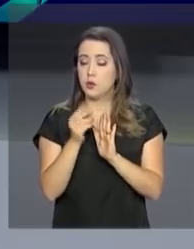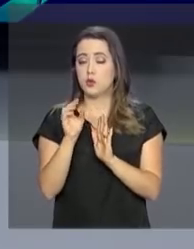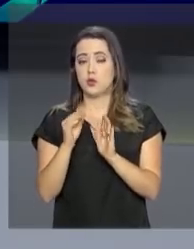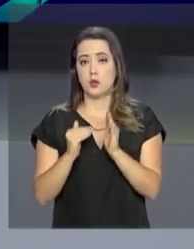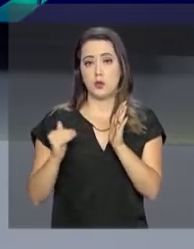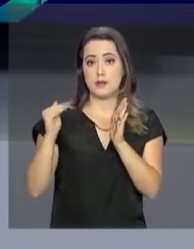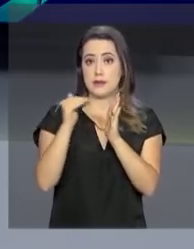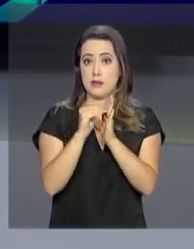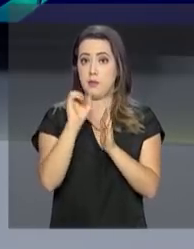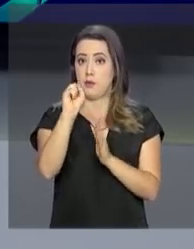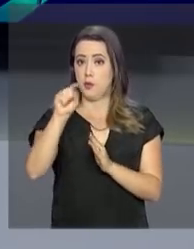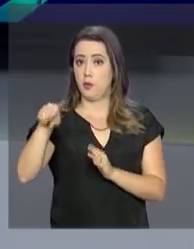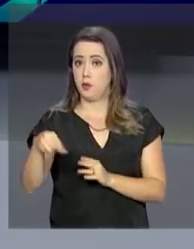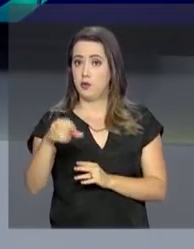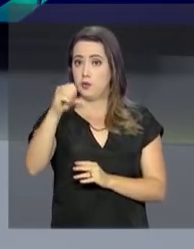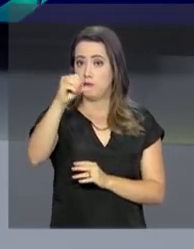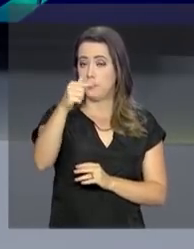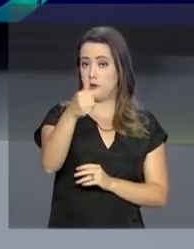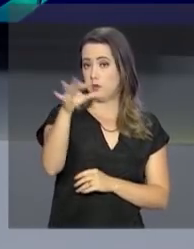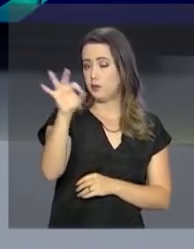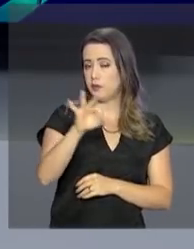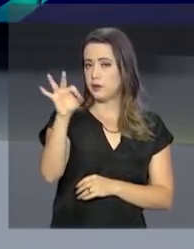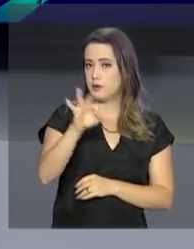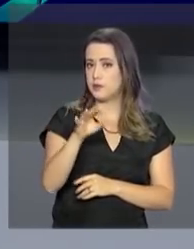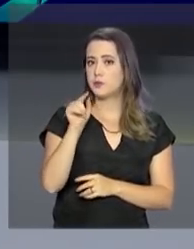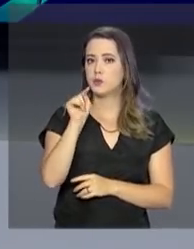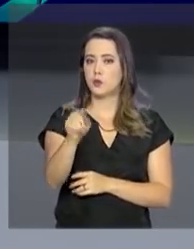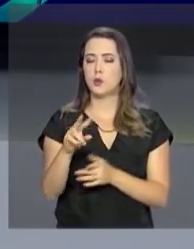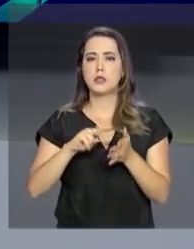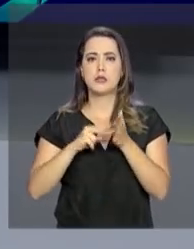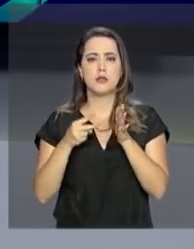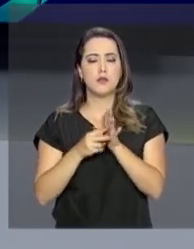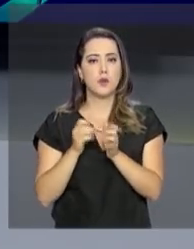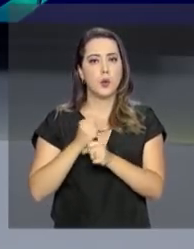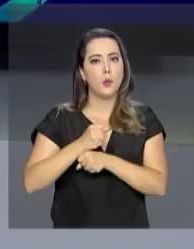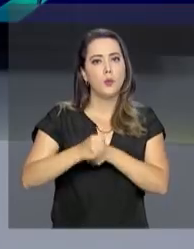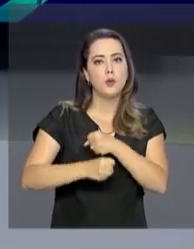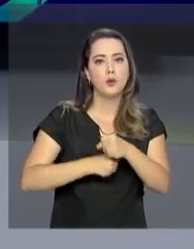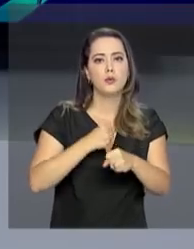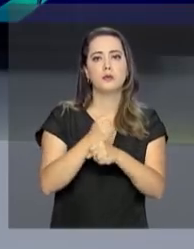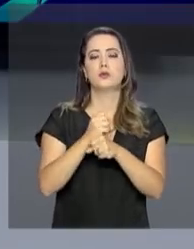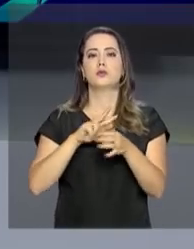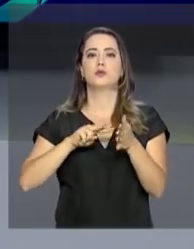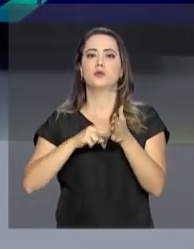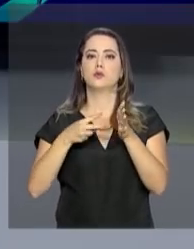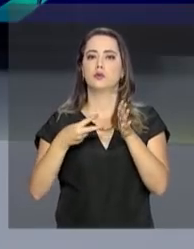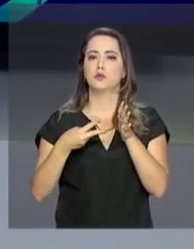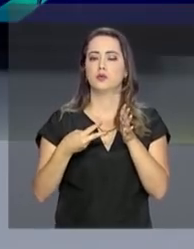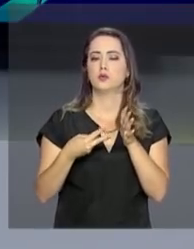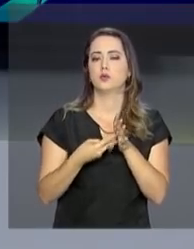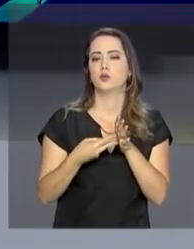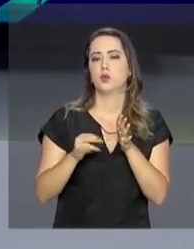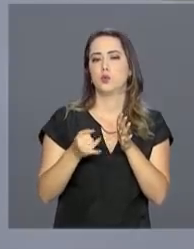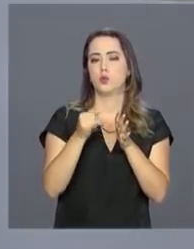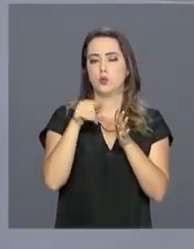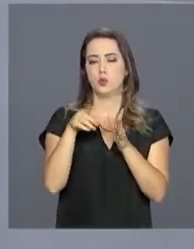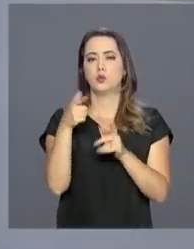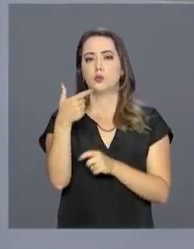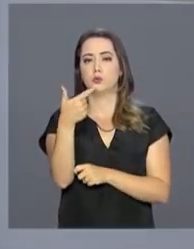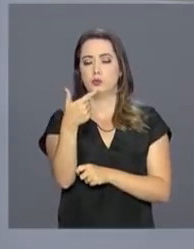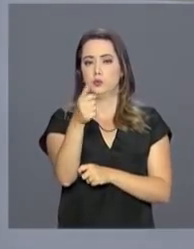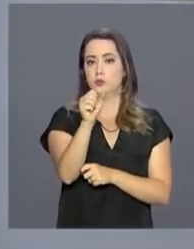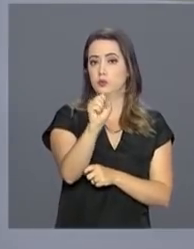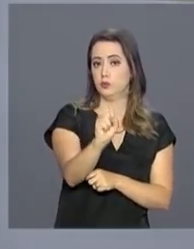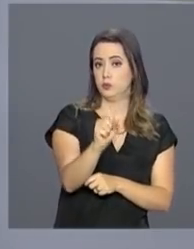Esse percentual corresponde ao rendimento anual para 2018, de acordo com a Secretaria do Tesouro Nacional. Tem